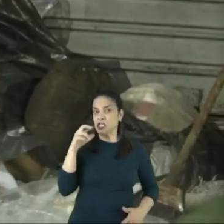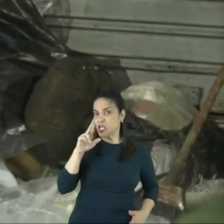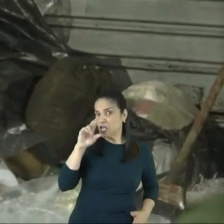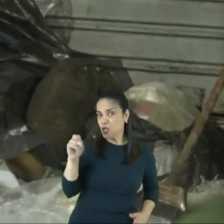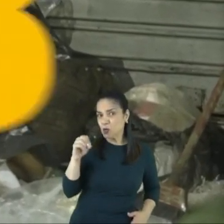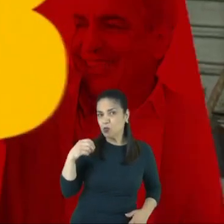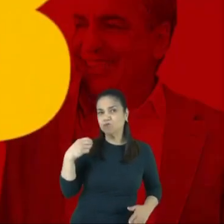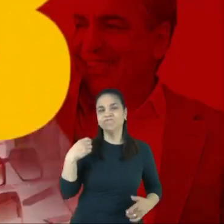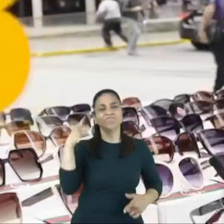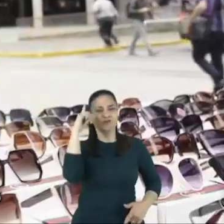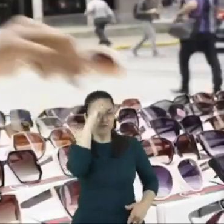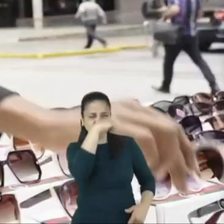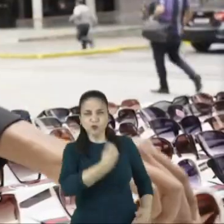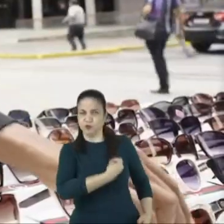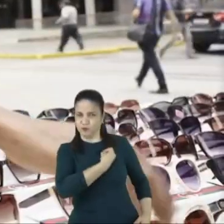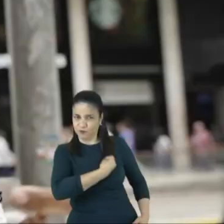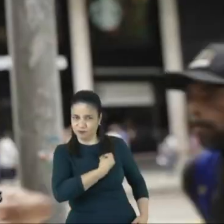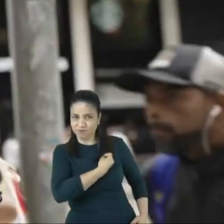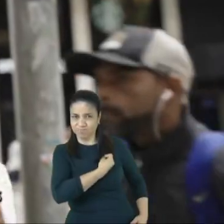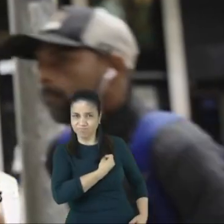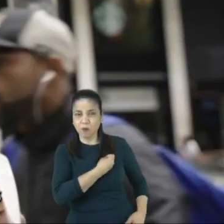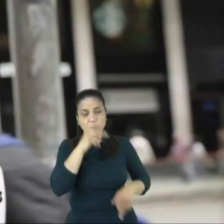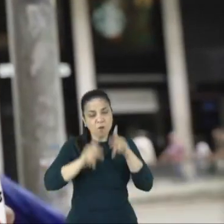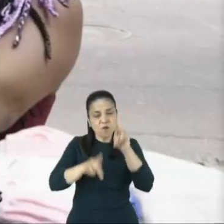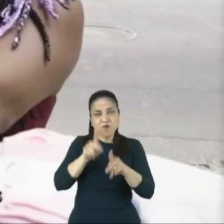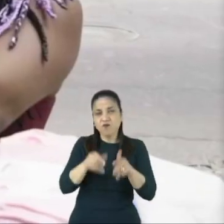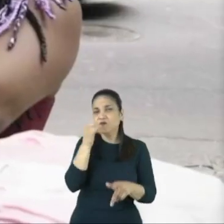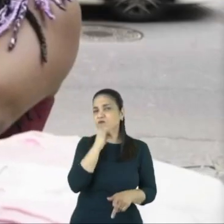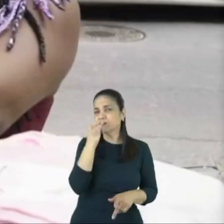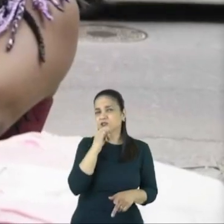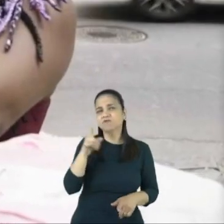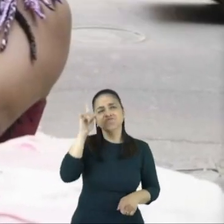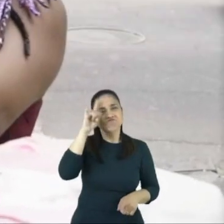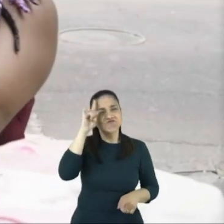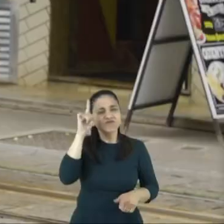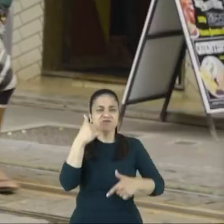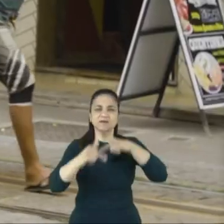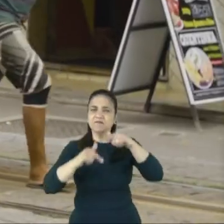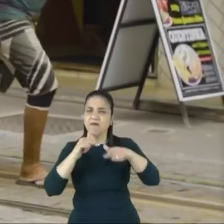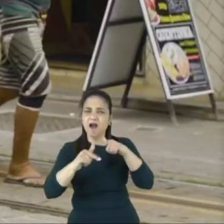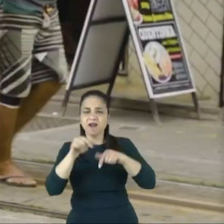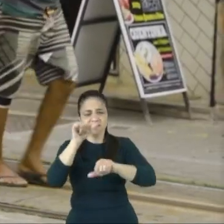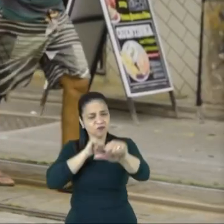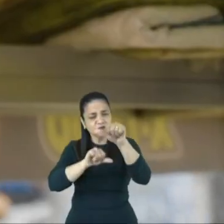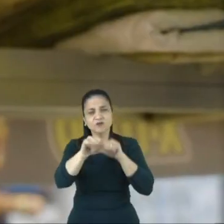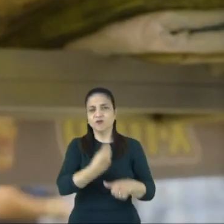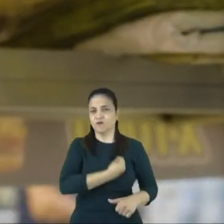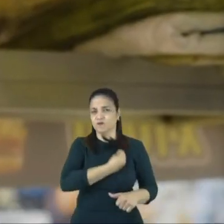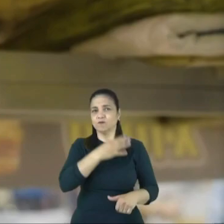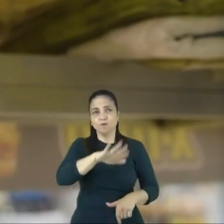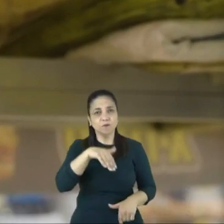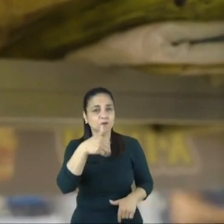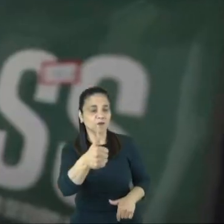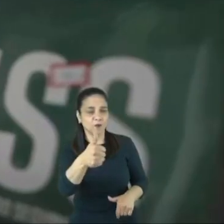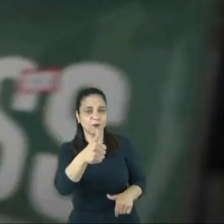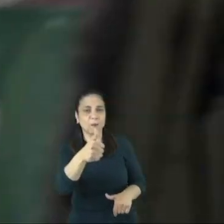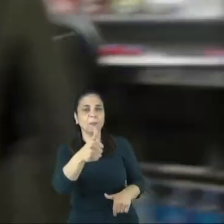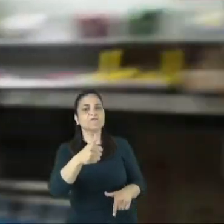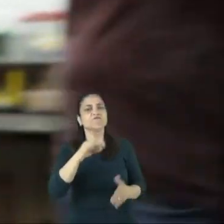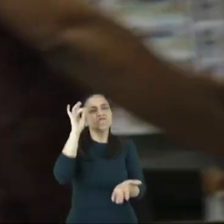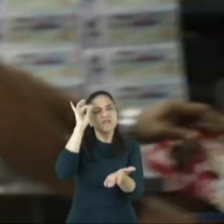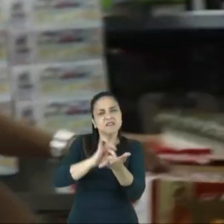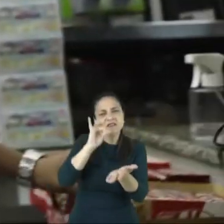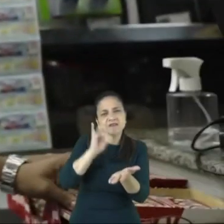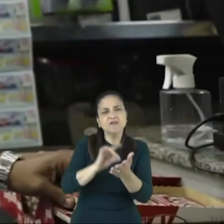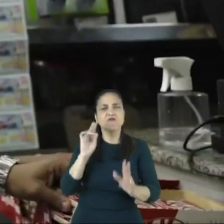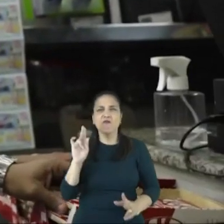não merecemos ter. O povo fluminense dá duro todos os dias. E tudo que quer em troca é uma vida decente. Os verdadeiros valores